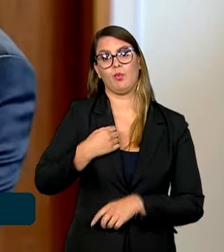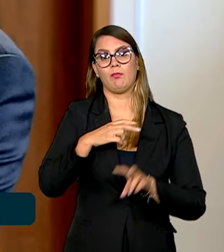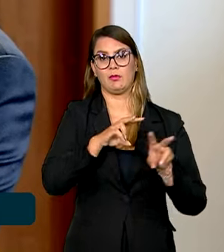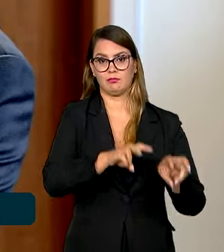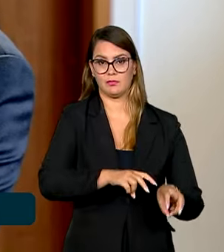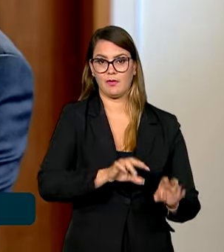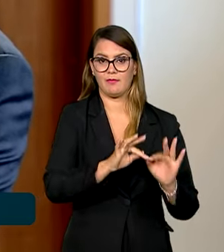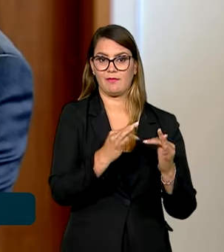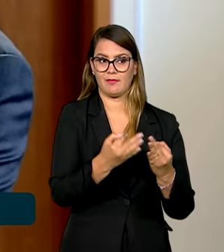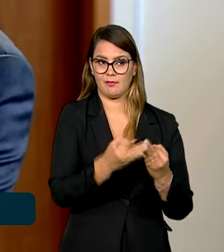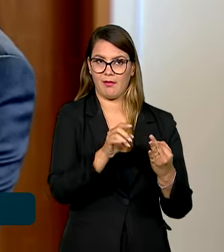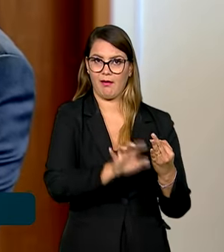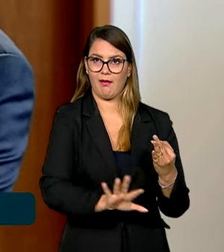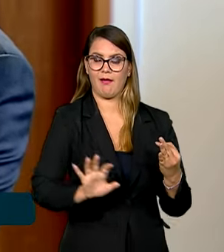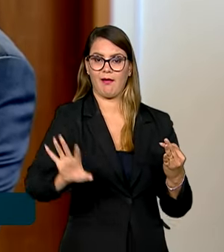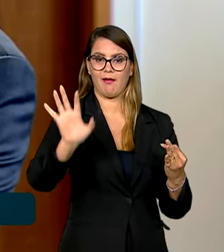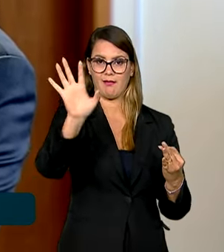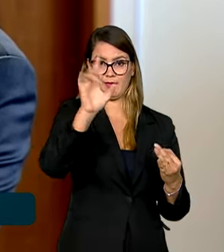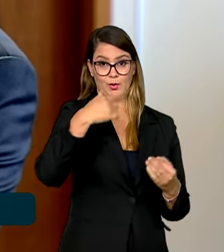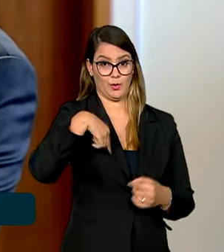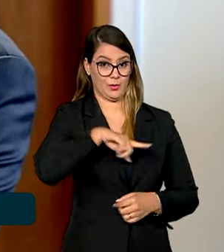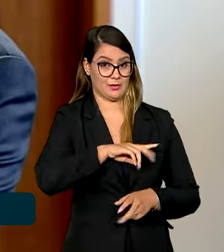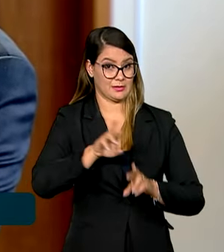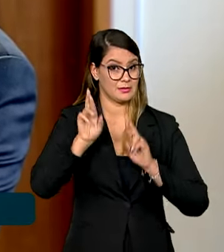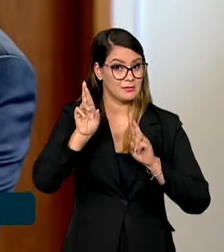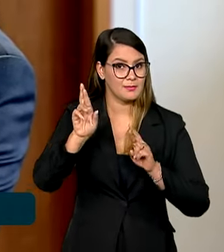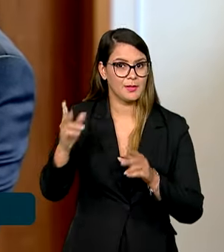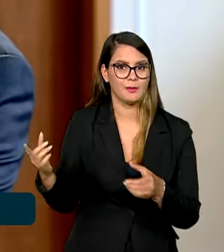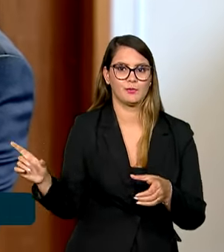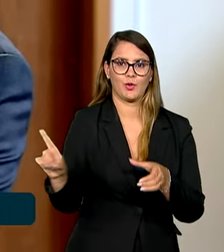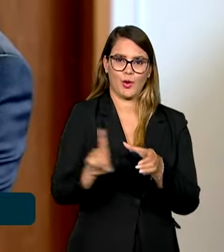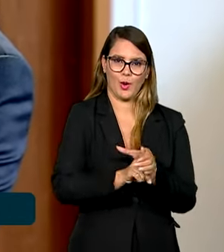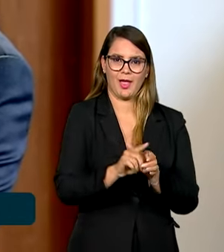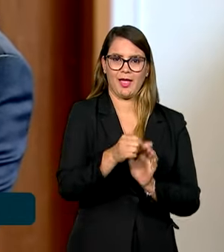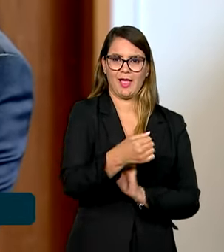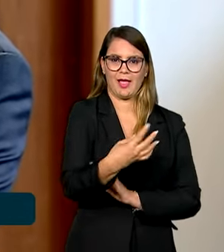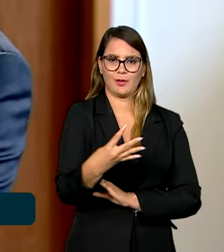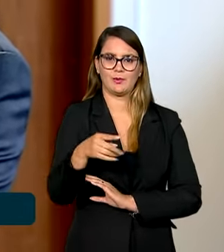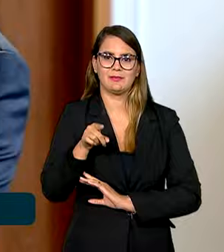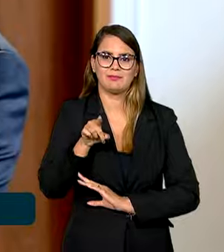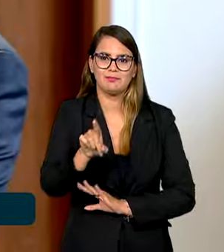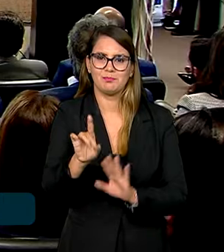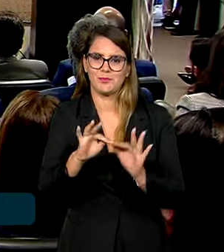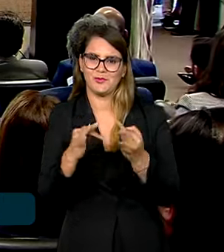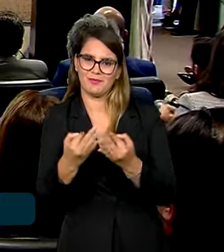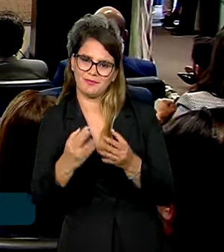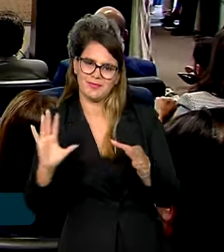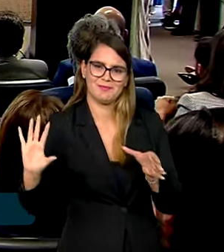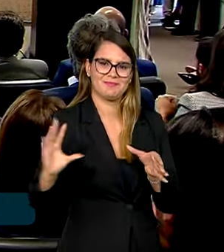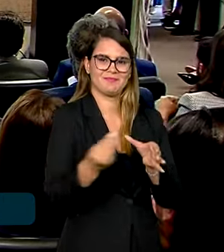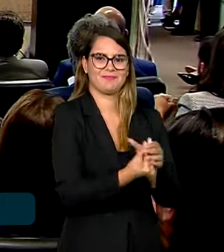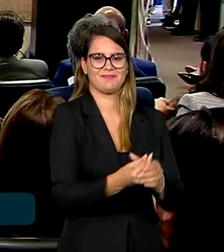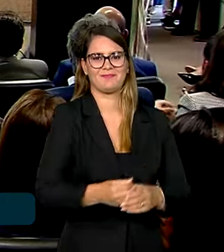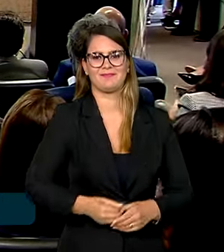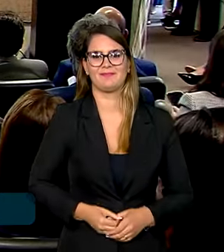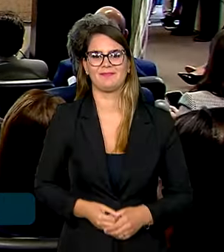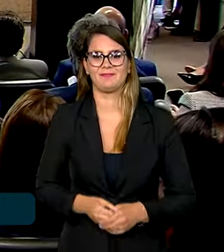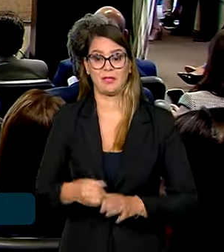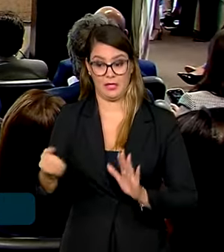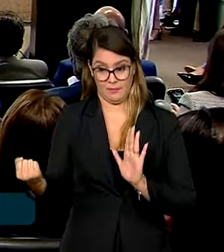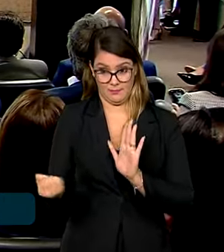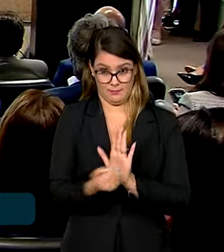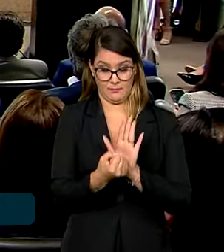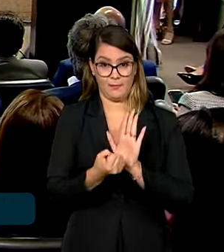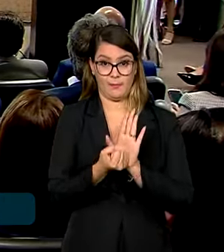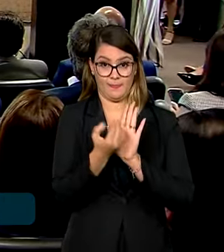familiares nessas regiões, quando esperamos incluir novas 14 mil famílias ao programa. A concessão do selo